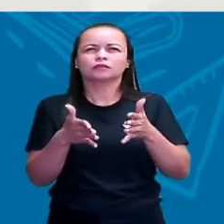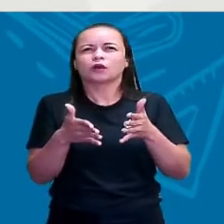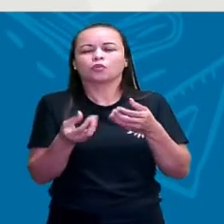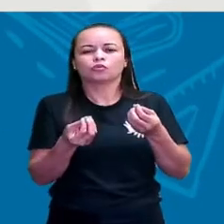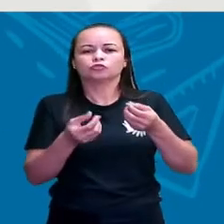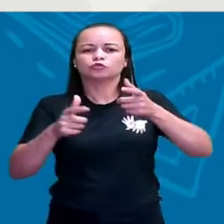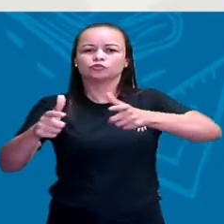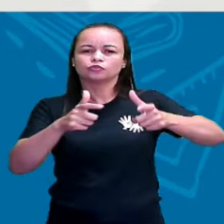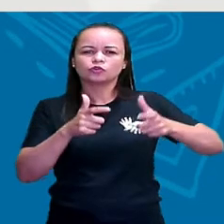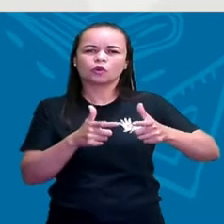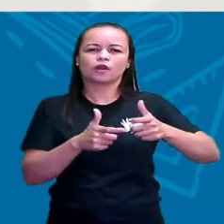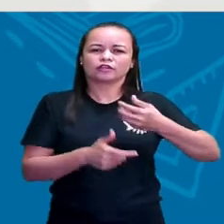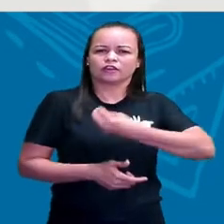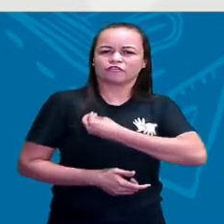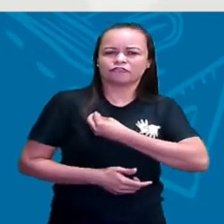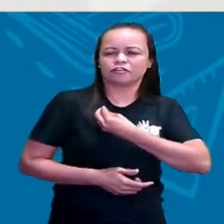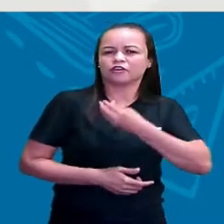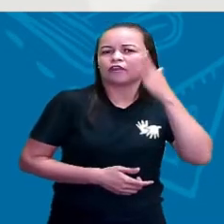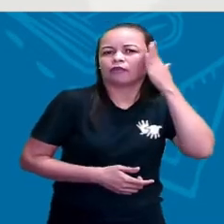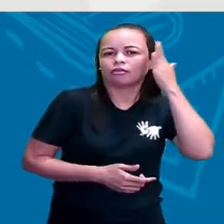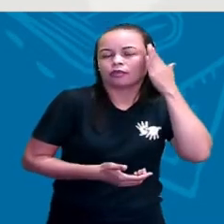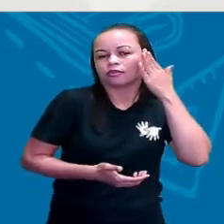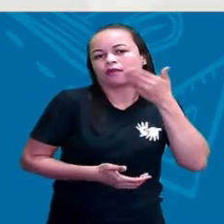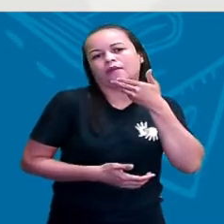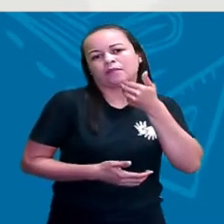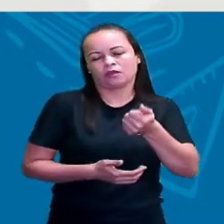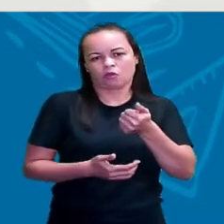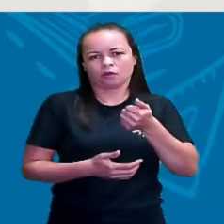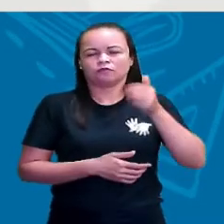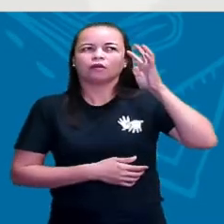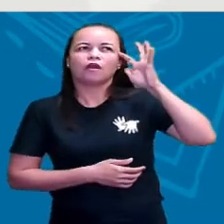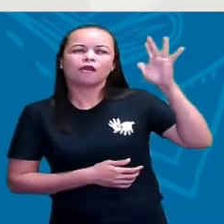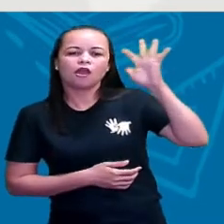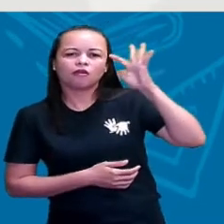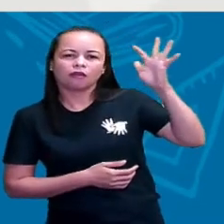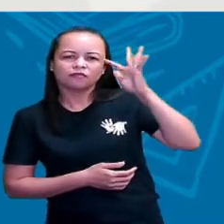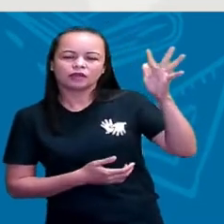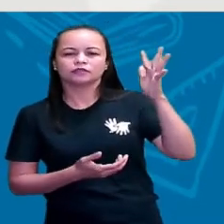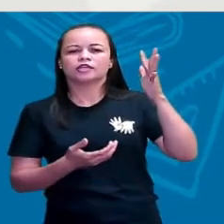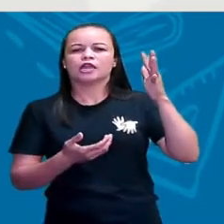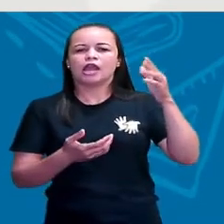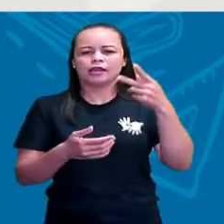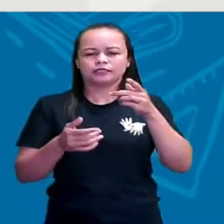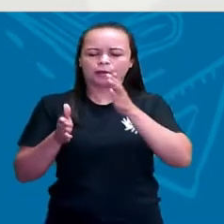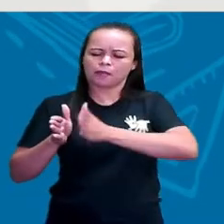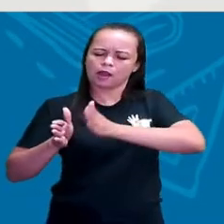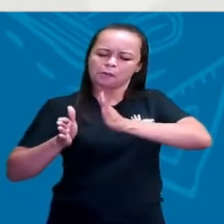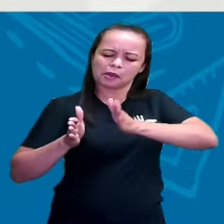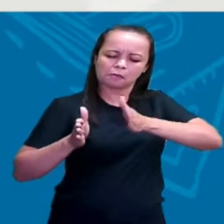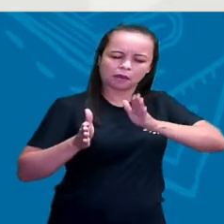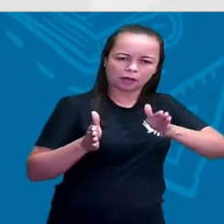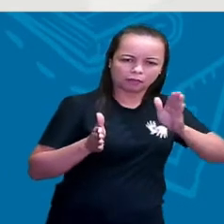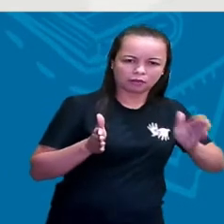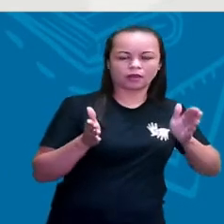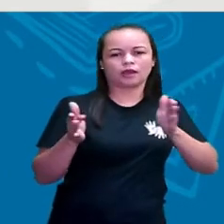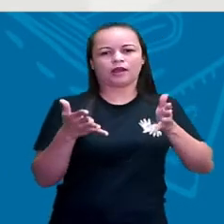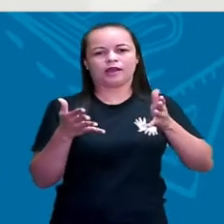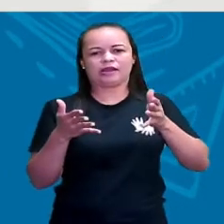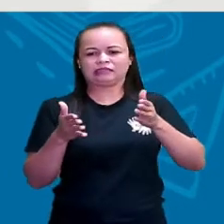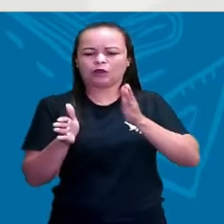vive, né? Ela vai refletir essas permanências, essas continuidades, essas